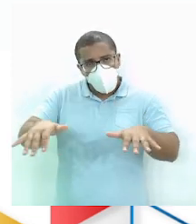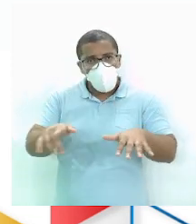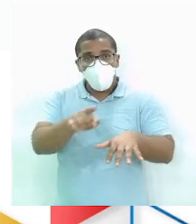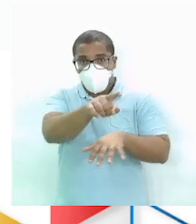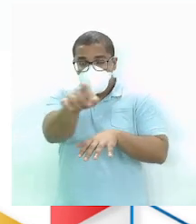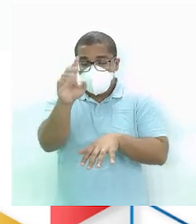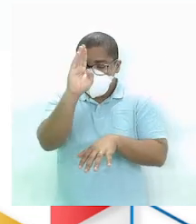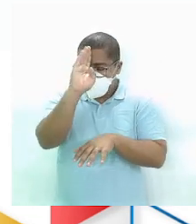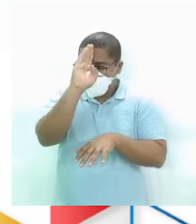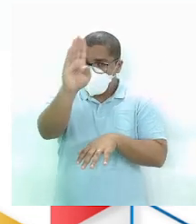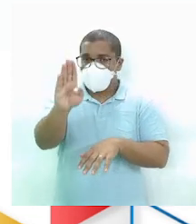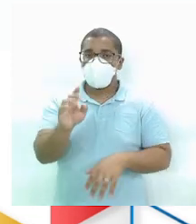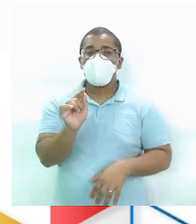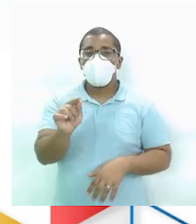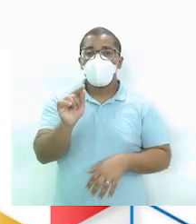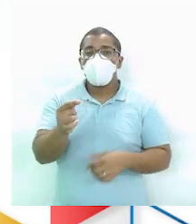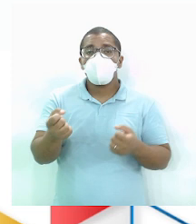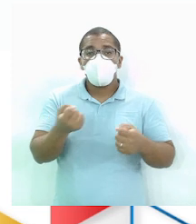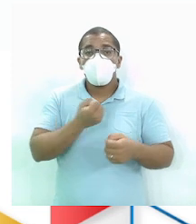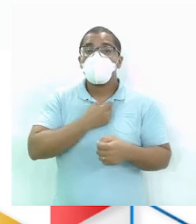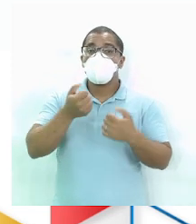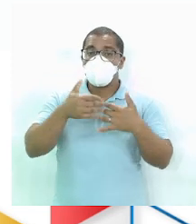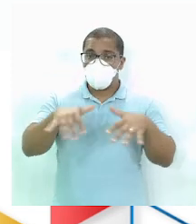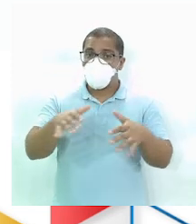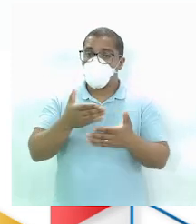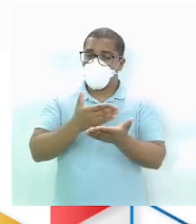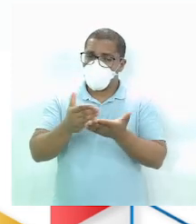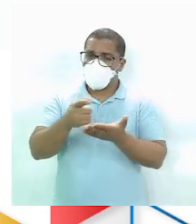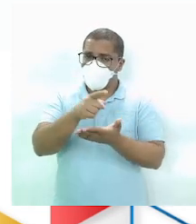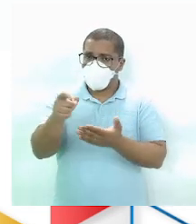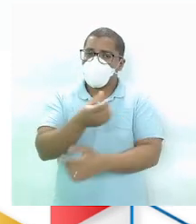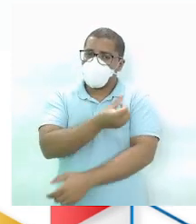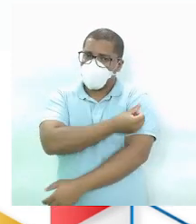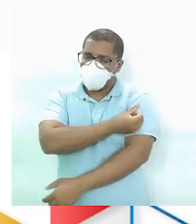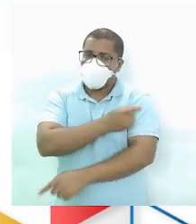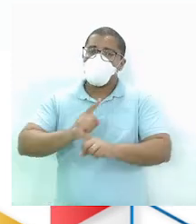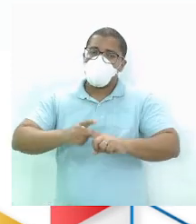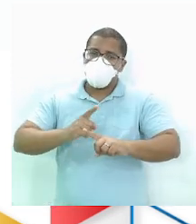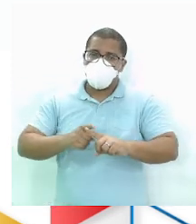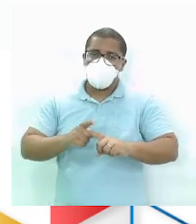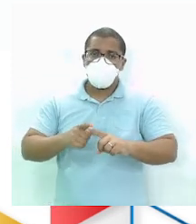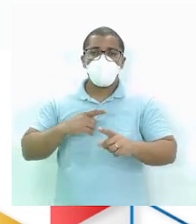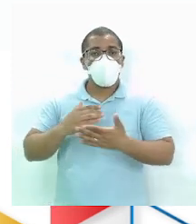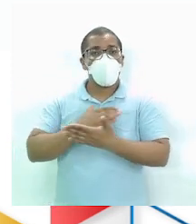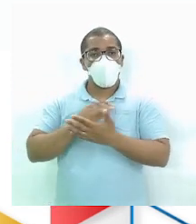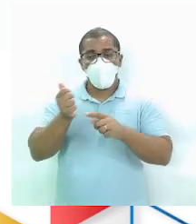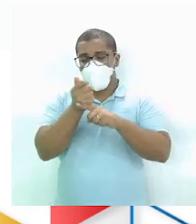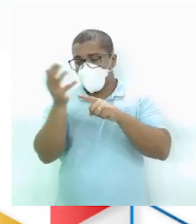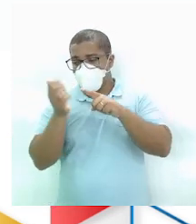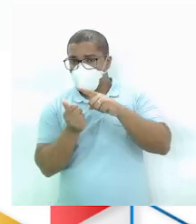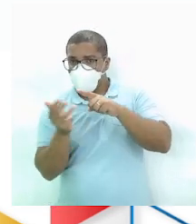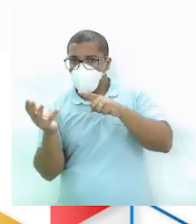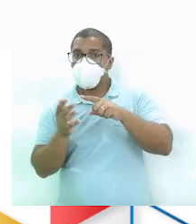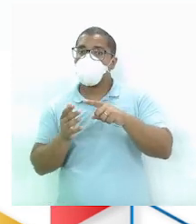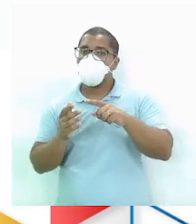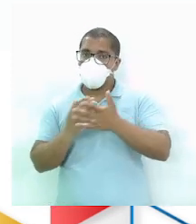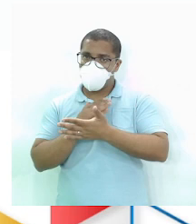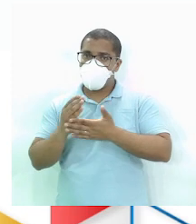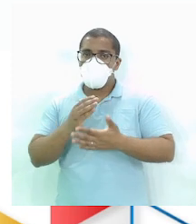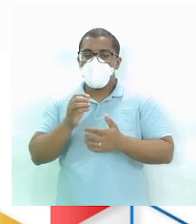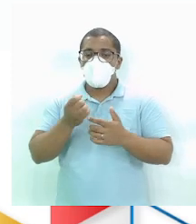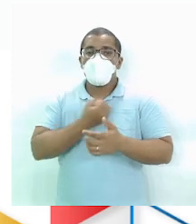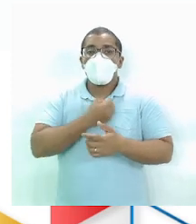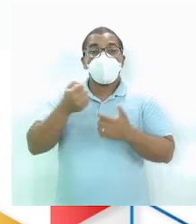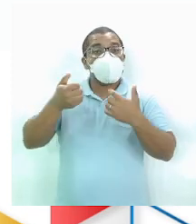principalmente Agora começa com números naturais Porque eu terei frações Que não tenham Só números naturais Se liga aí Tá?